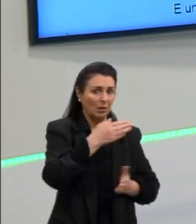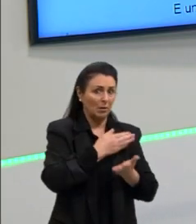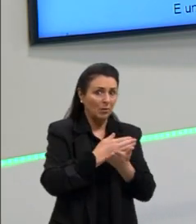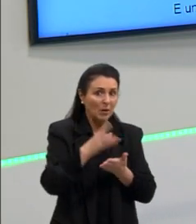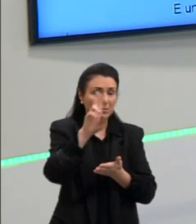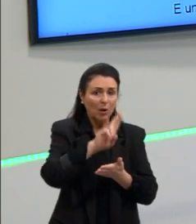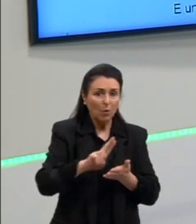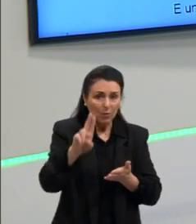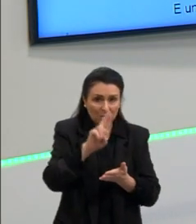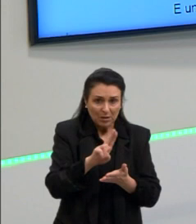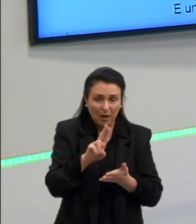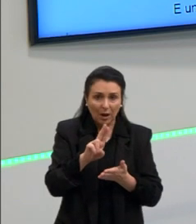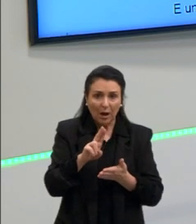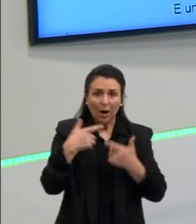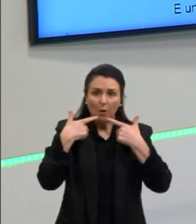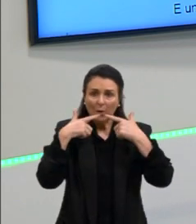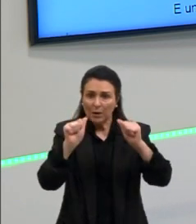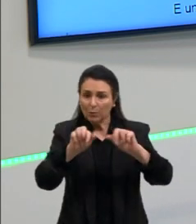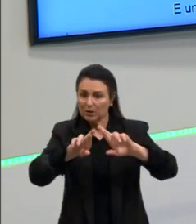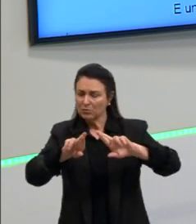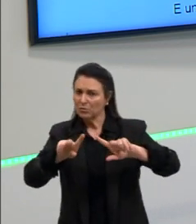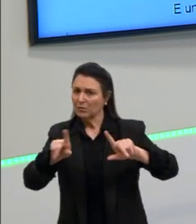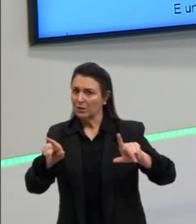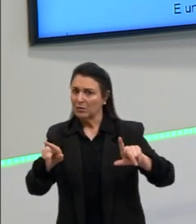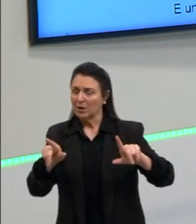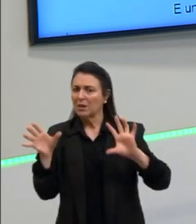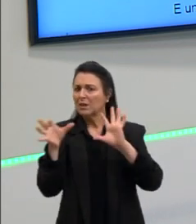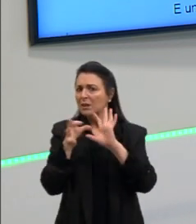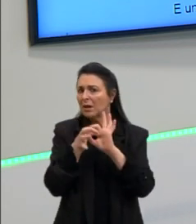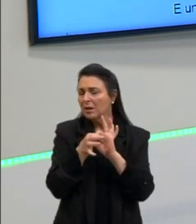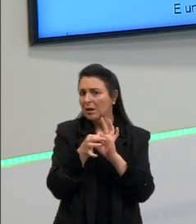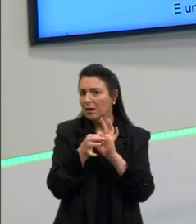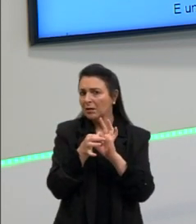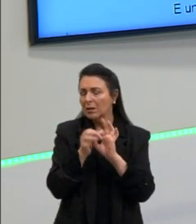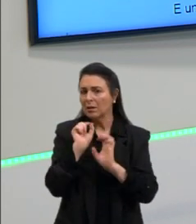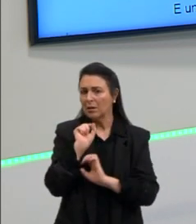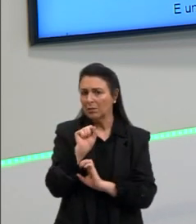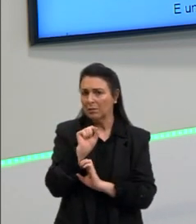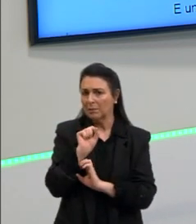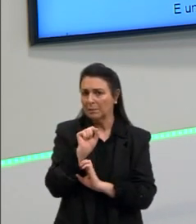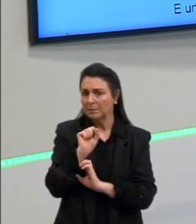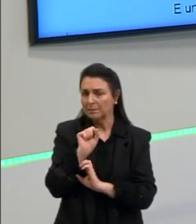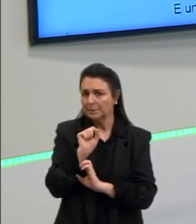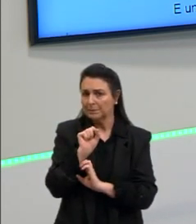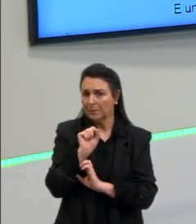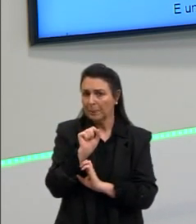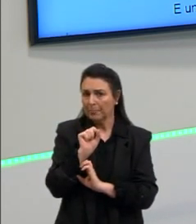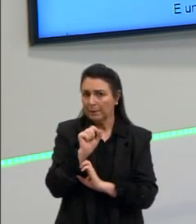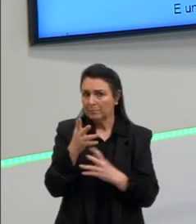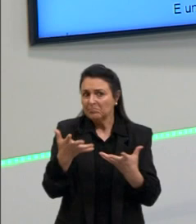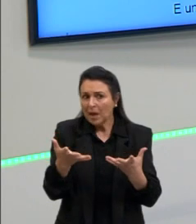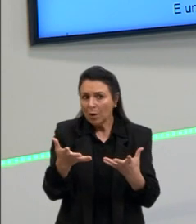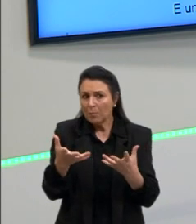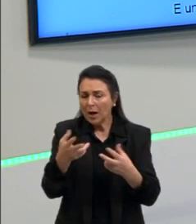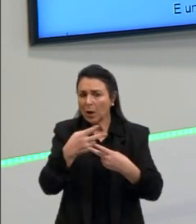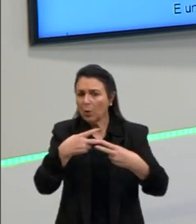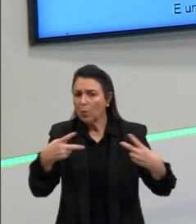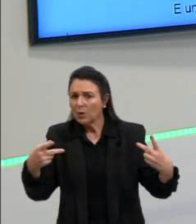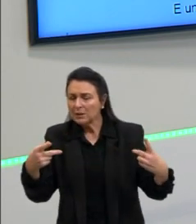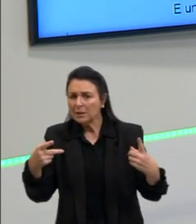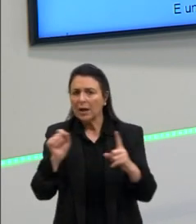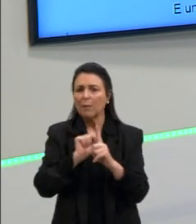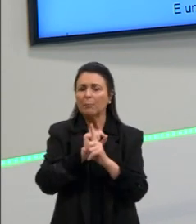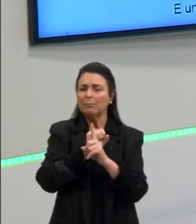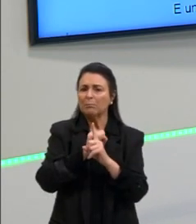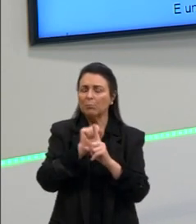vernacular demonstra? Ele está ligado a uma demanda popular, que o